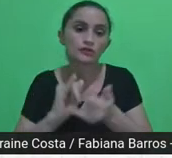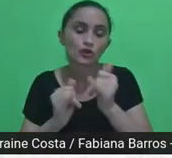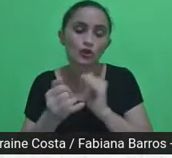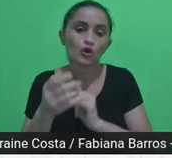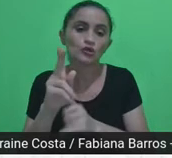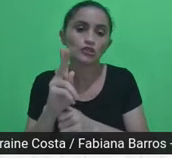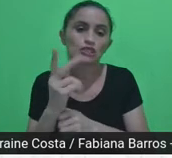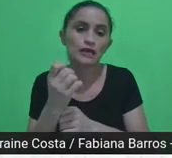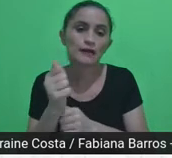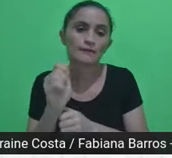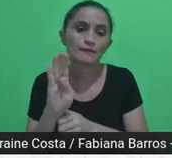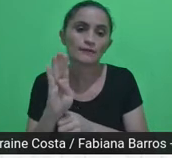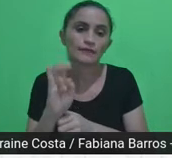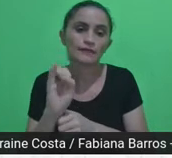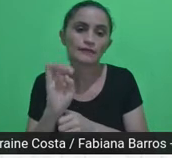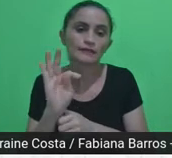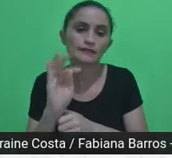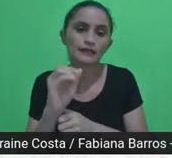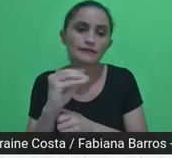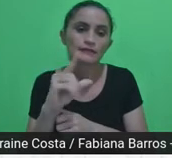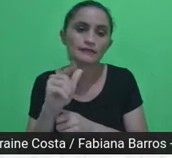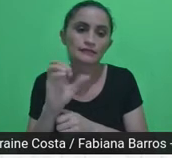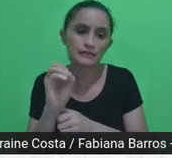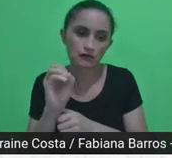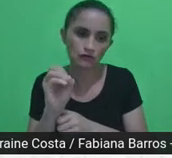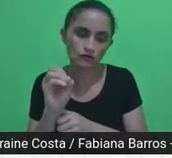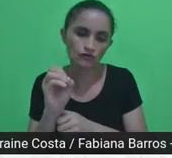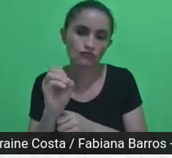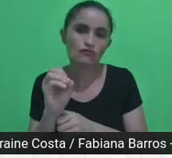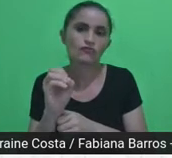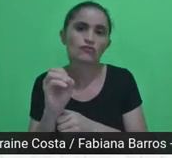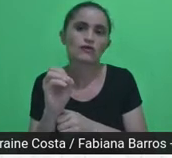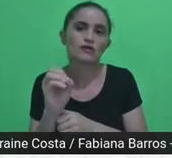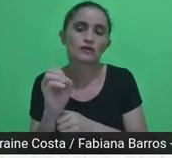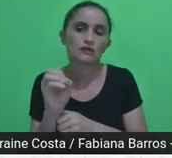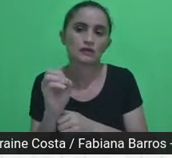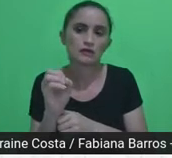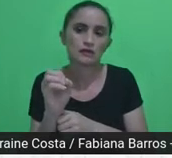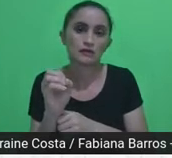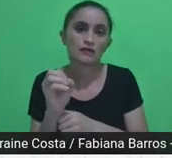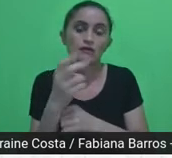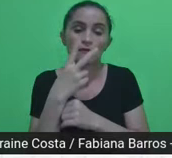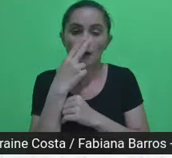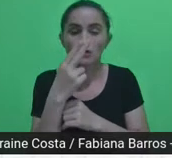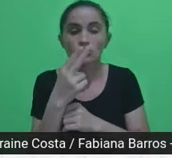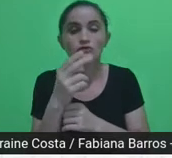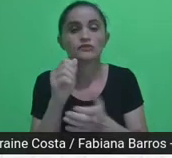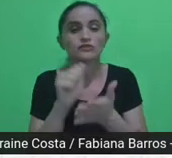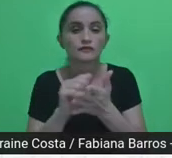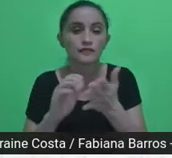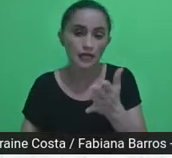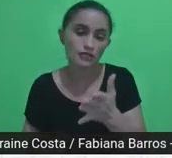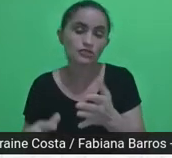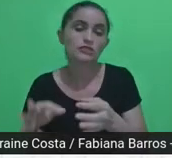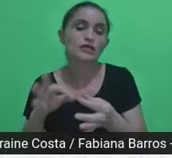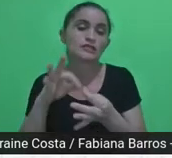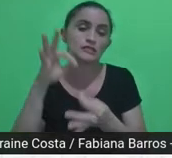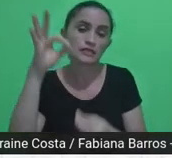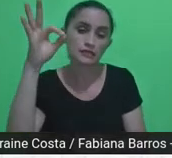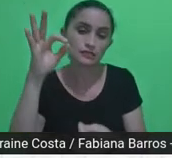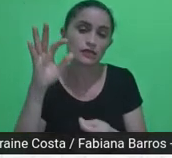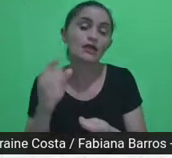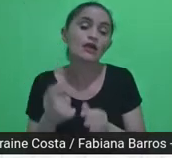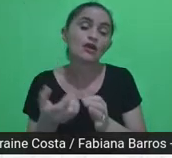lá, enfim, nem vou entrar porque vai ser uma atividade um pouco longa, mas eu queria apresentar um pouco o que